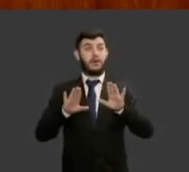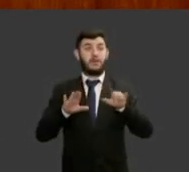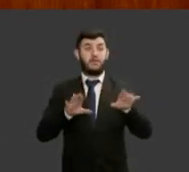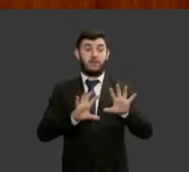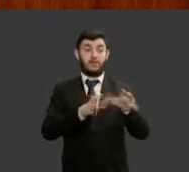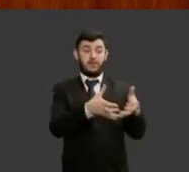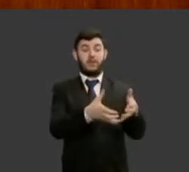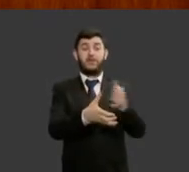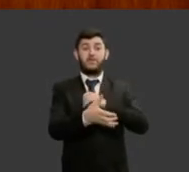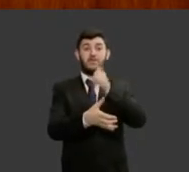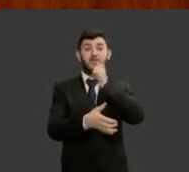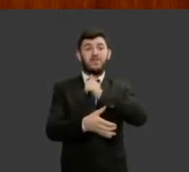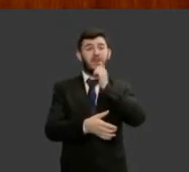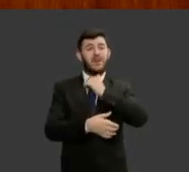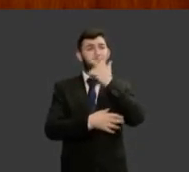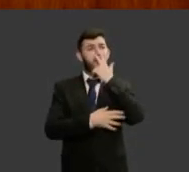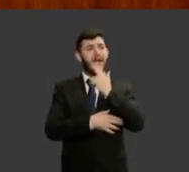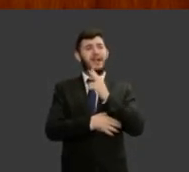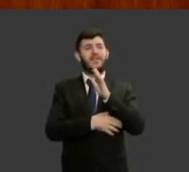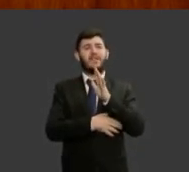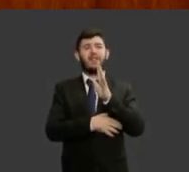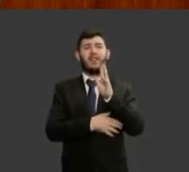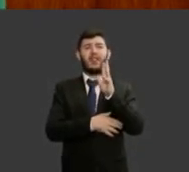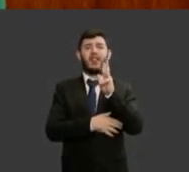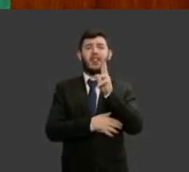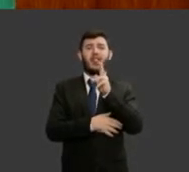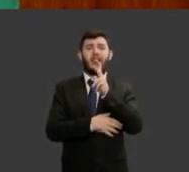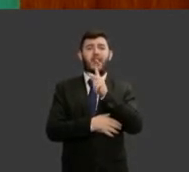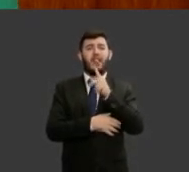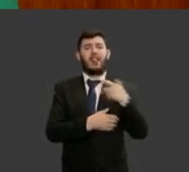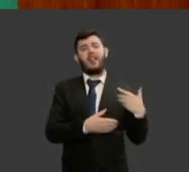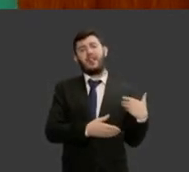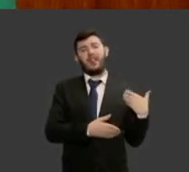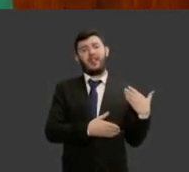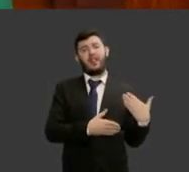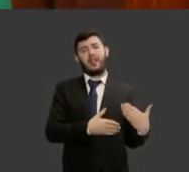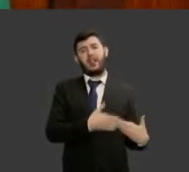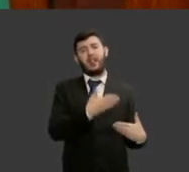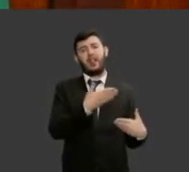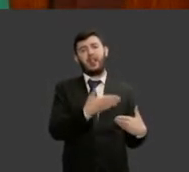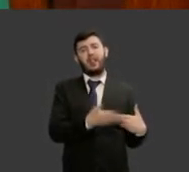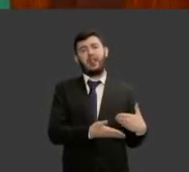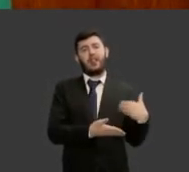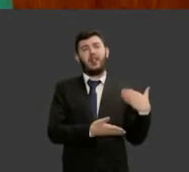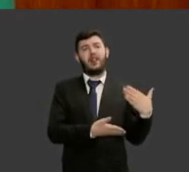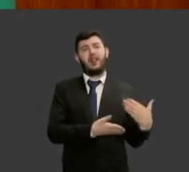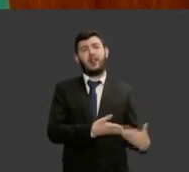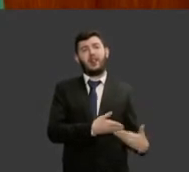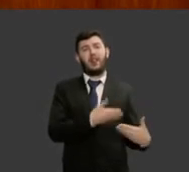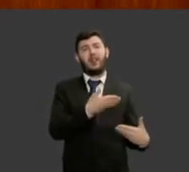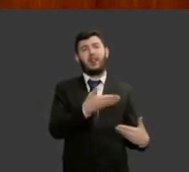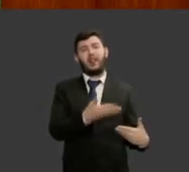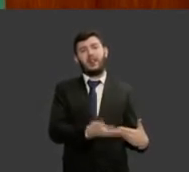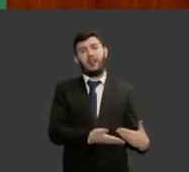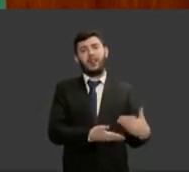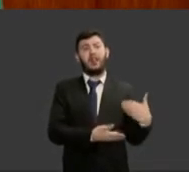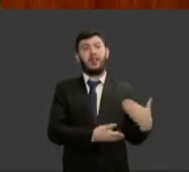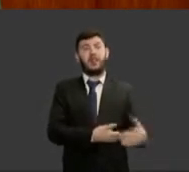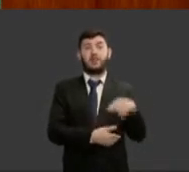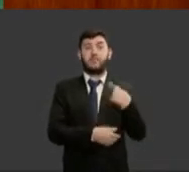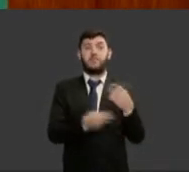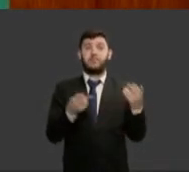bem mais devagar assistimos diuturnamente os índios de